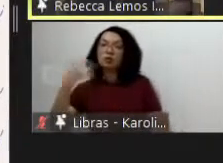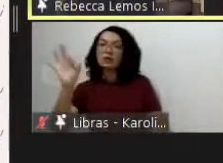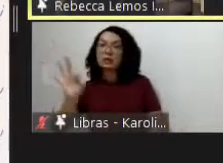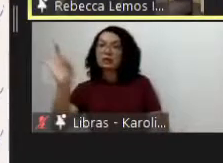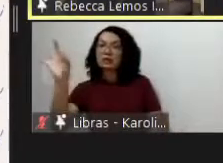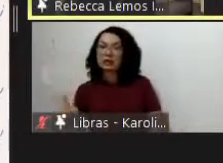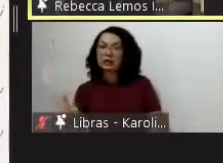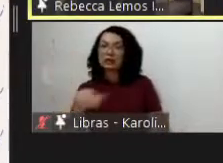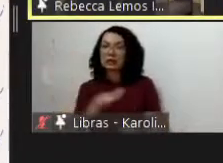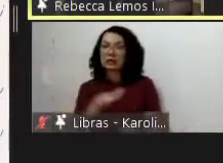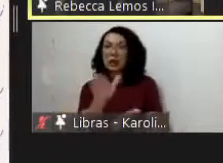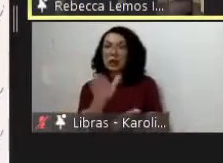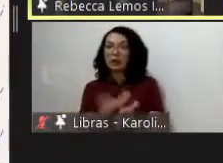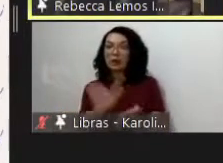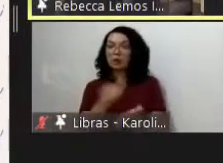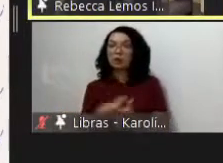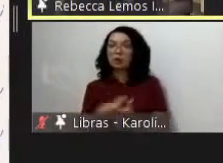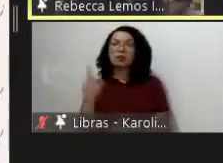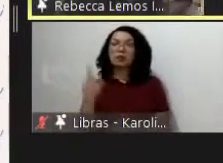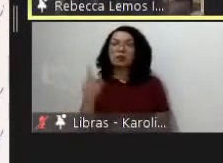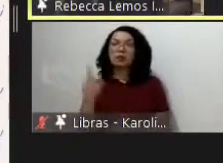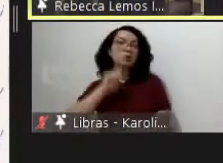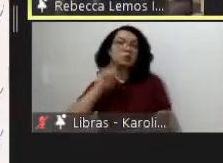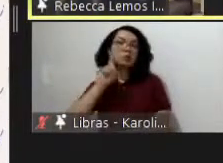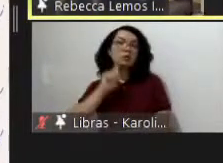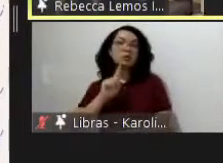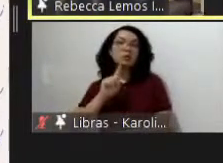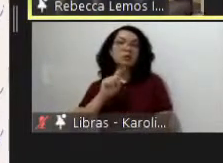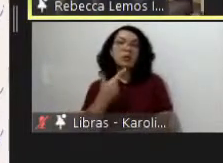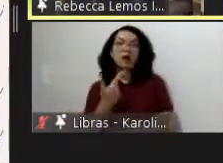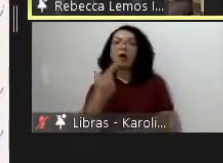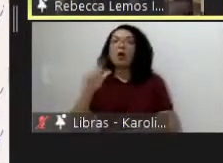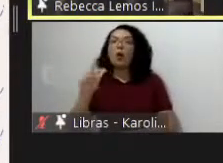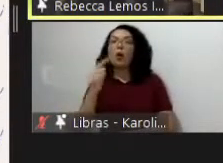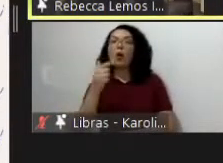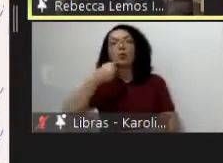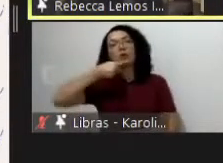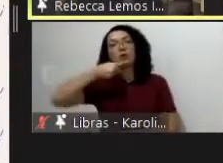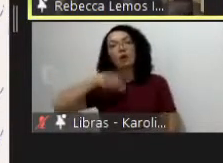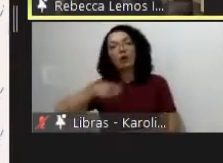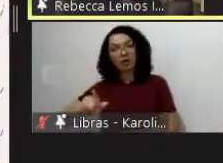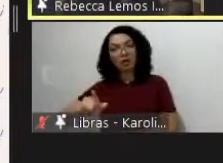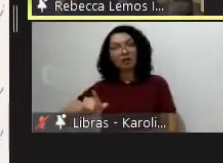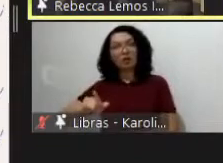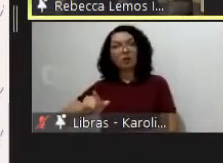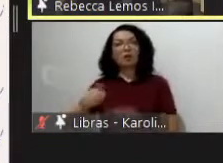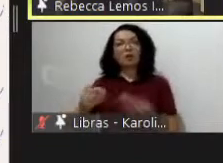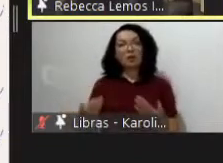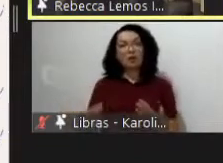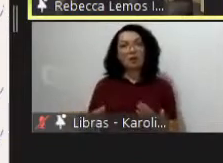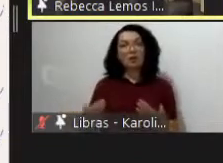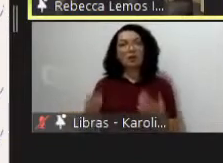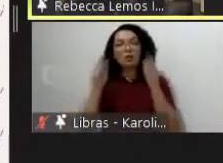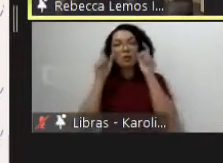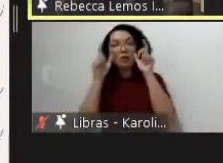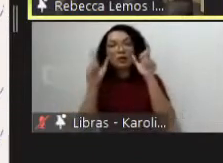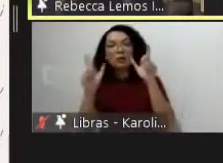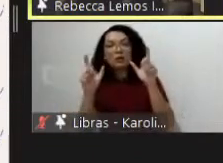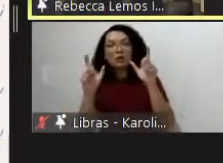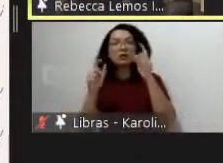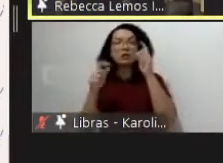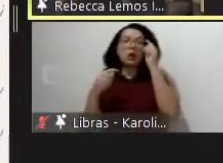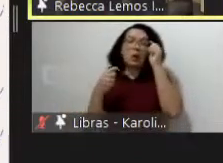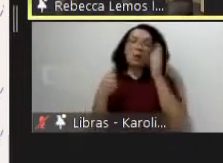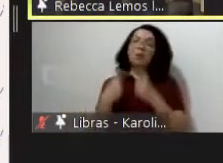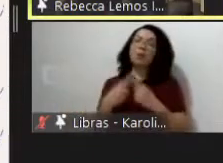Unidos e no Reino Unido é tradução de outros idiomas para o inglês então como o nosso conhecimento não consegue